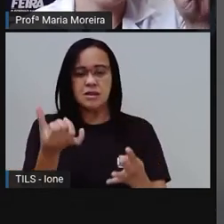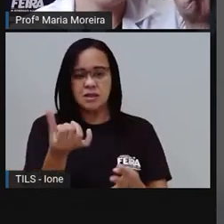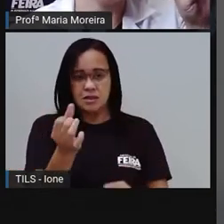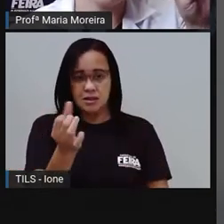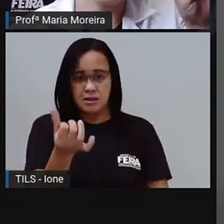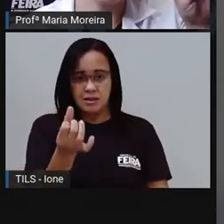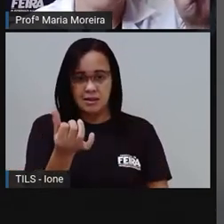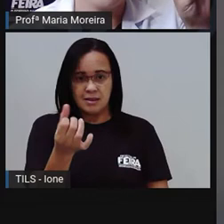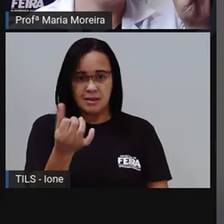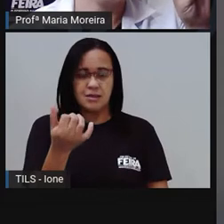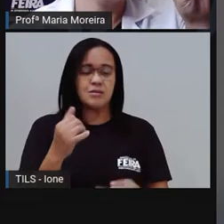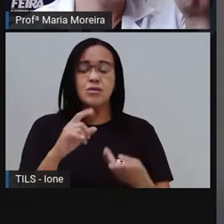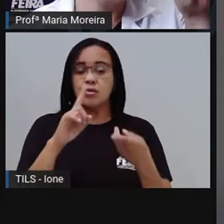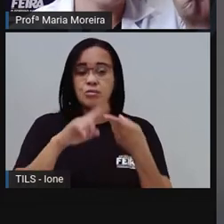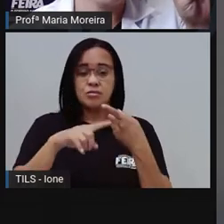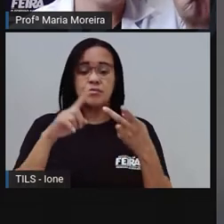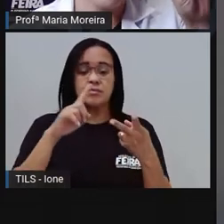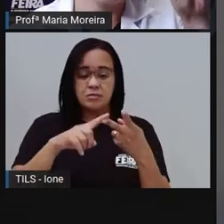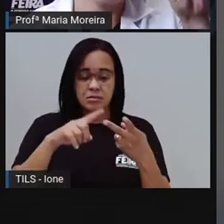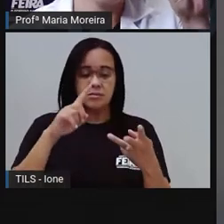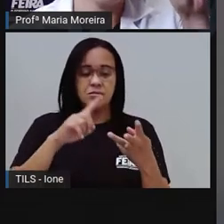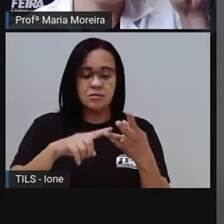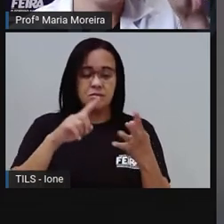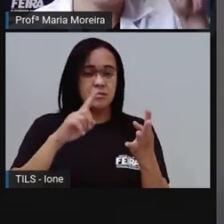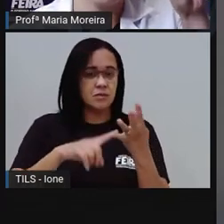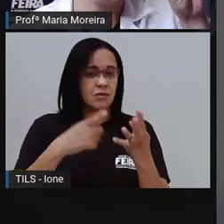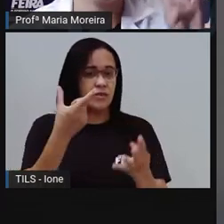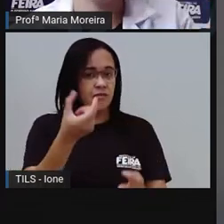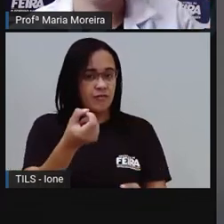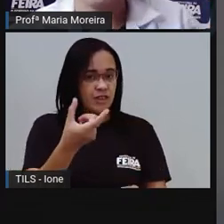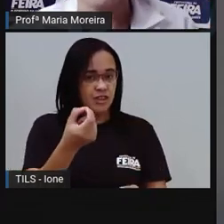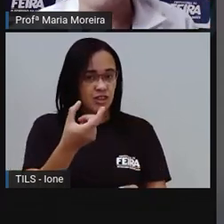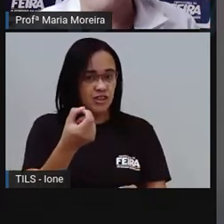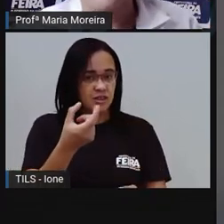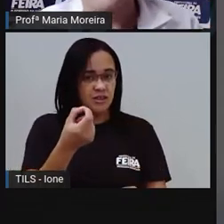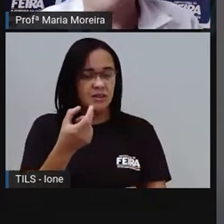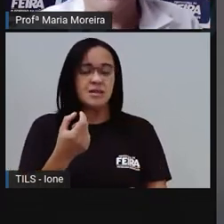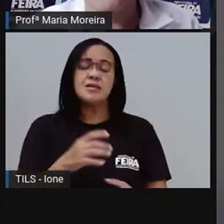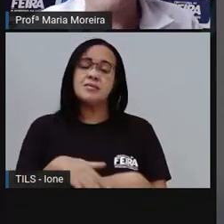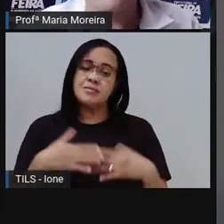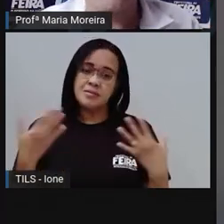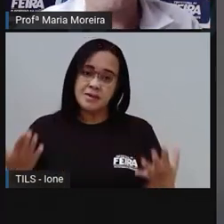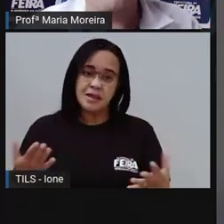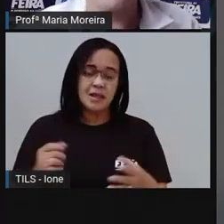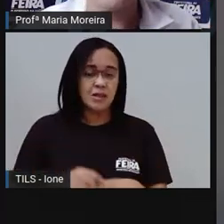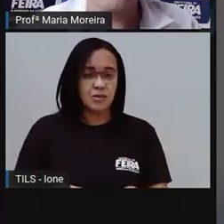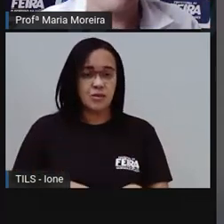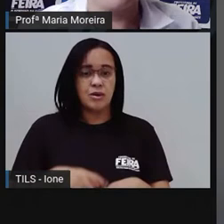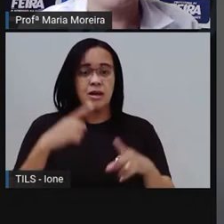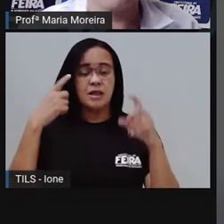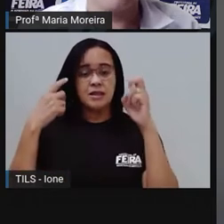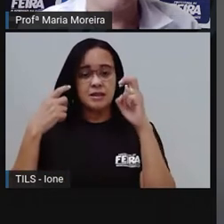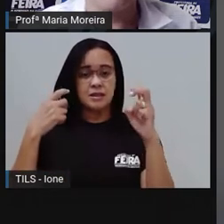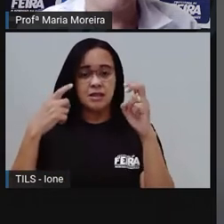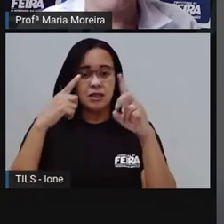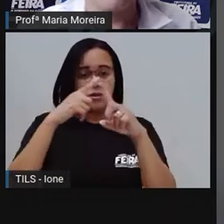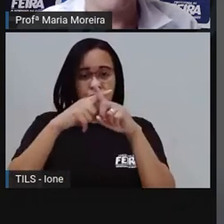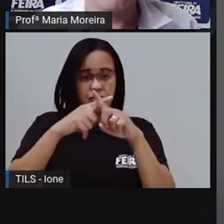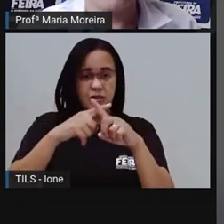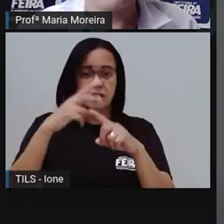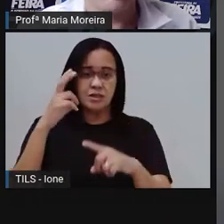dezesseis. Mais quatro. Dezessete, dezoito, dezenove, vinte. Então, cinco vezes quatro, ó.